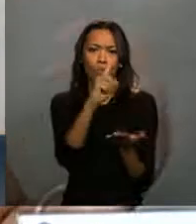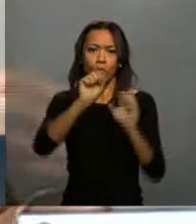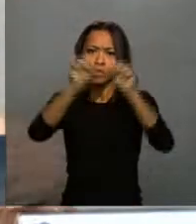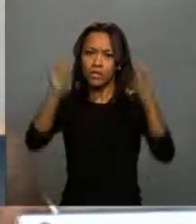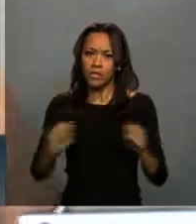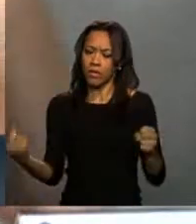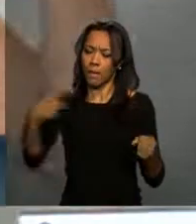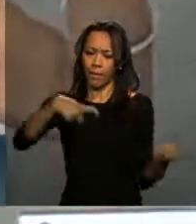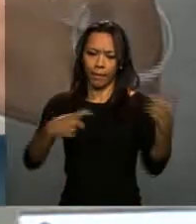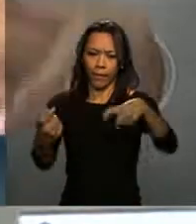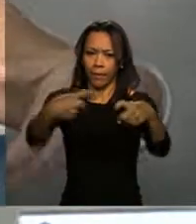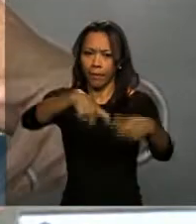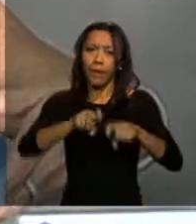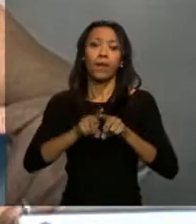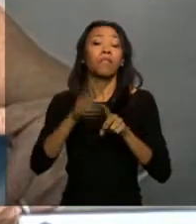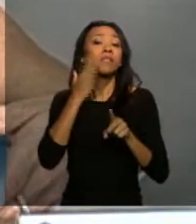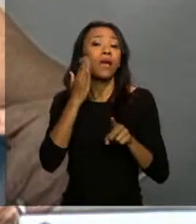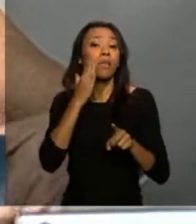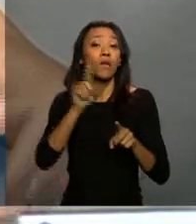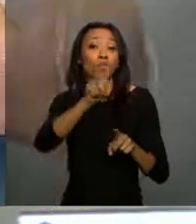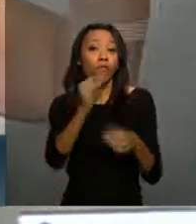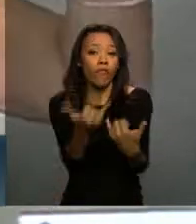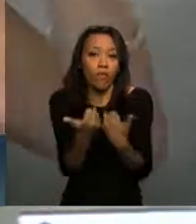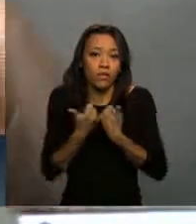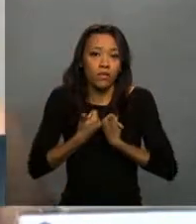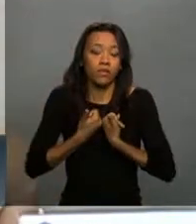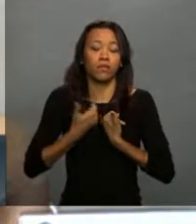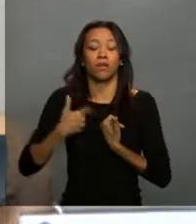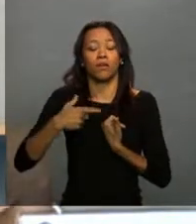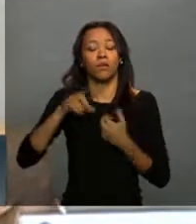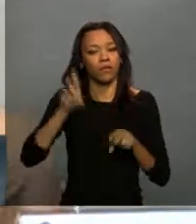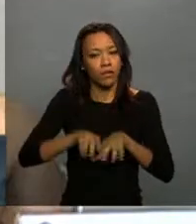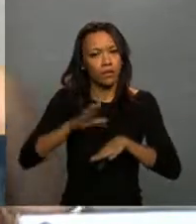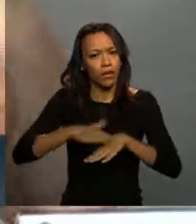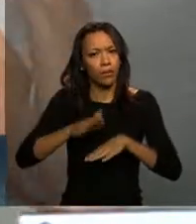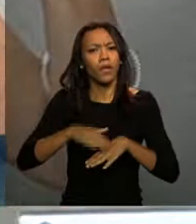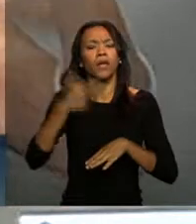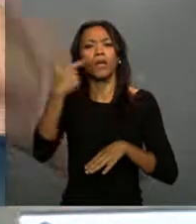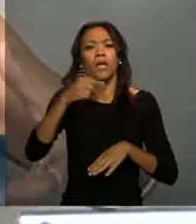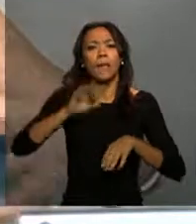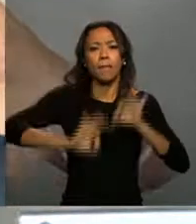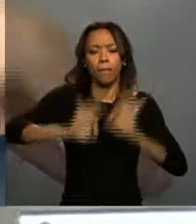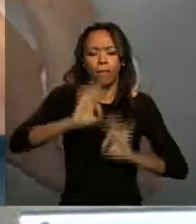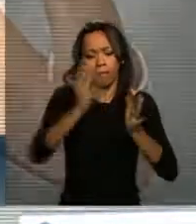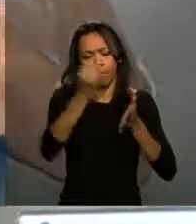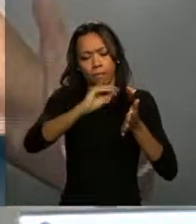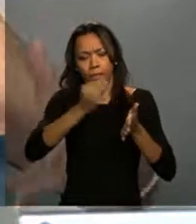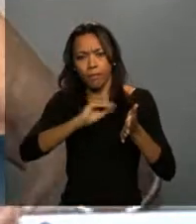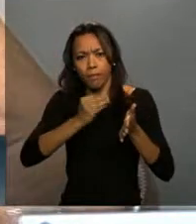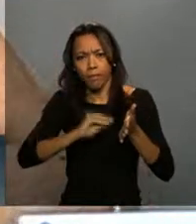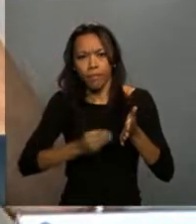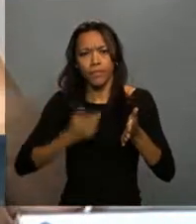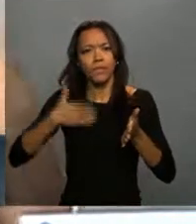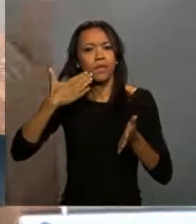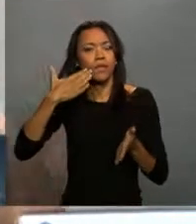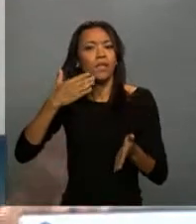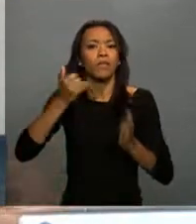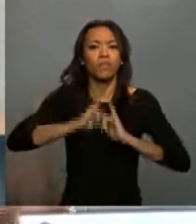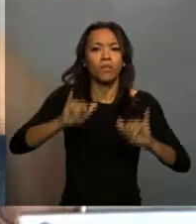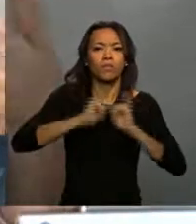permita qualificar no ano que vem, quando a gente sentar junto de novo, o próprio planejamento, com outra possibilidade de informação